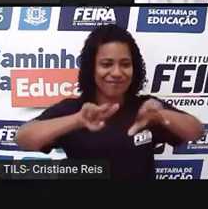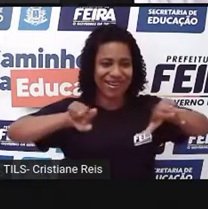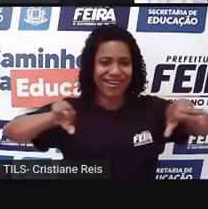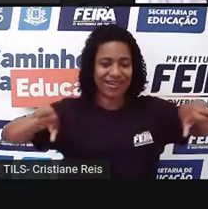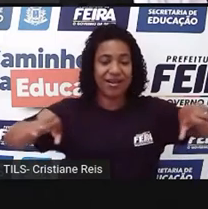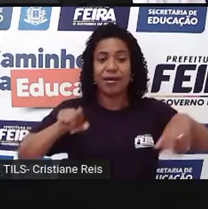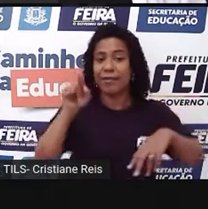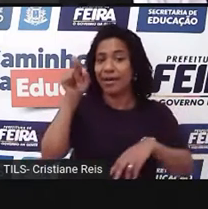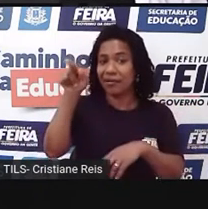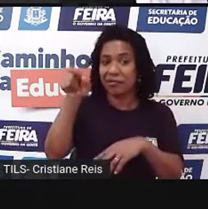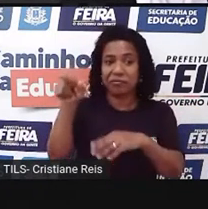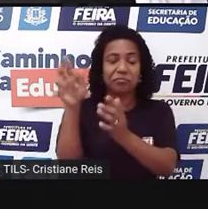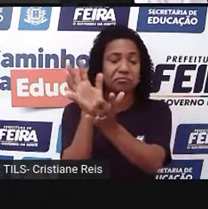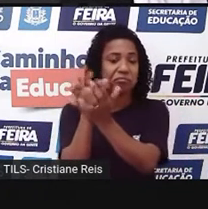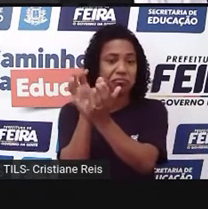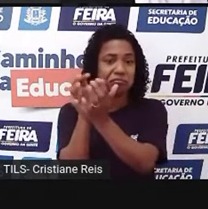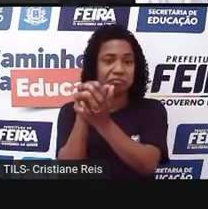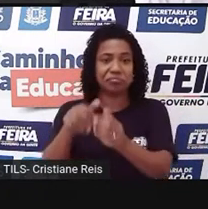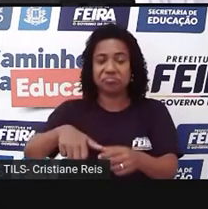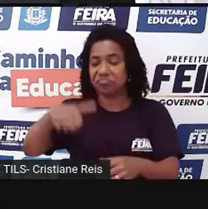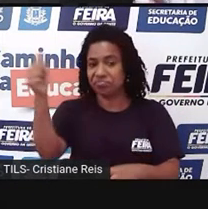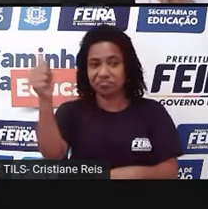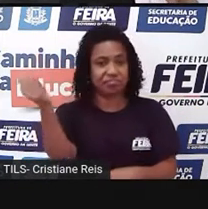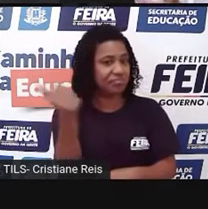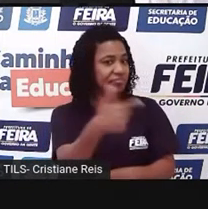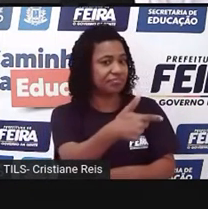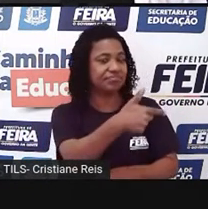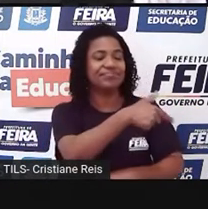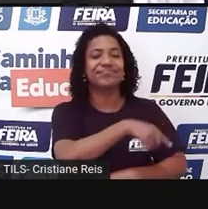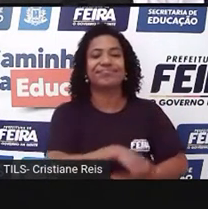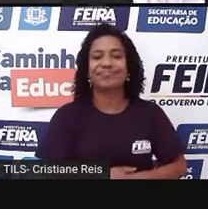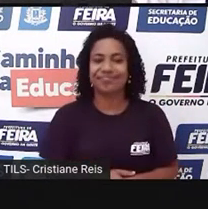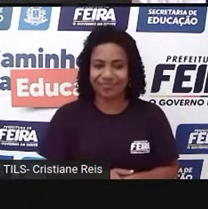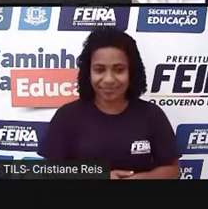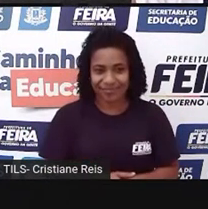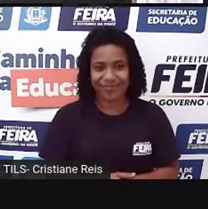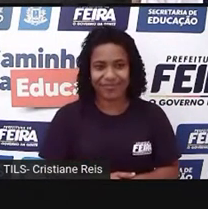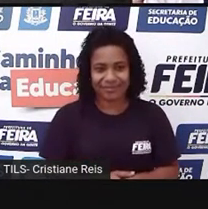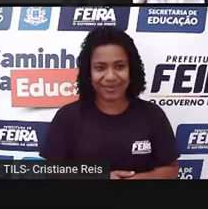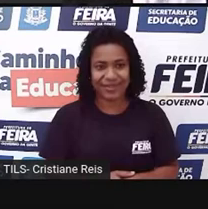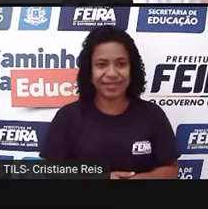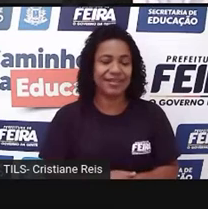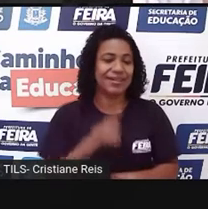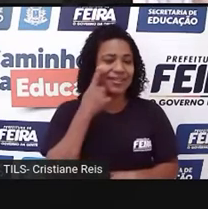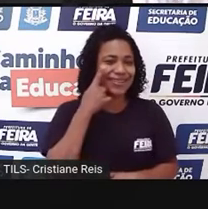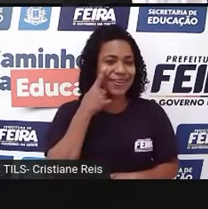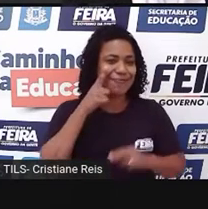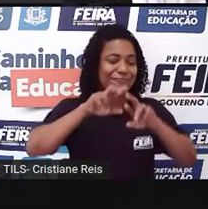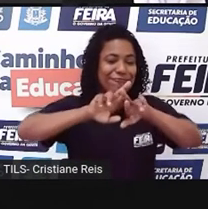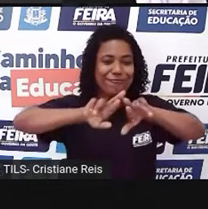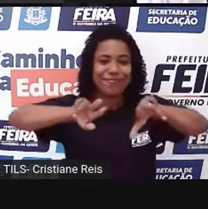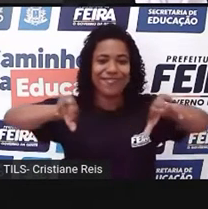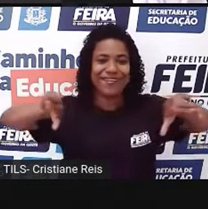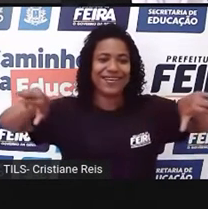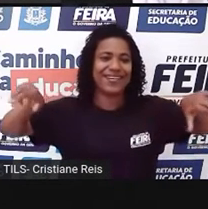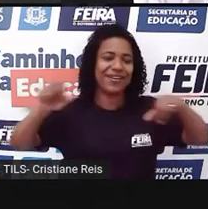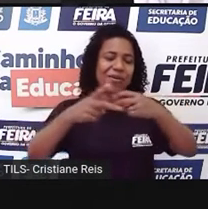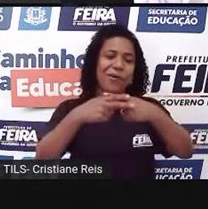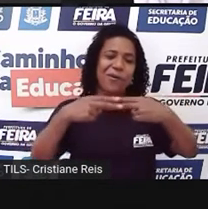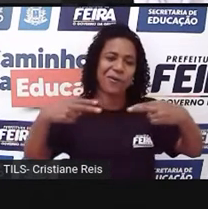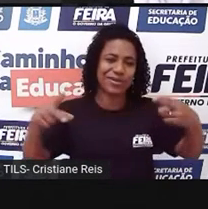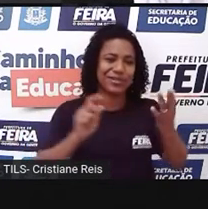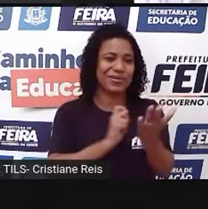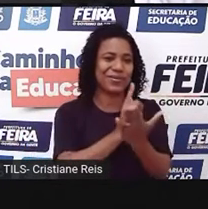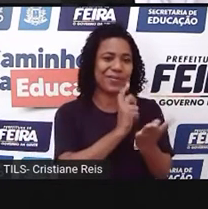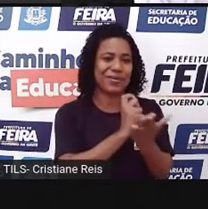feira, né, num espaço como esse. Então, tem uma infinidade de coisas aí que você vai